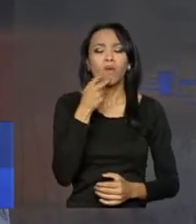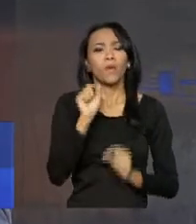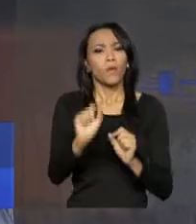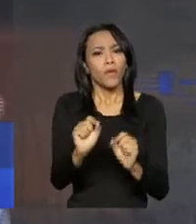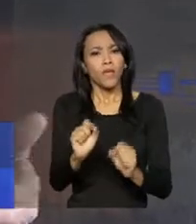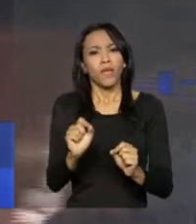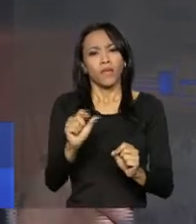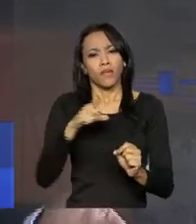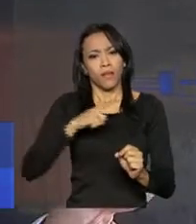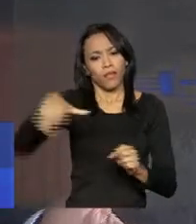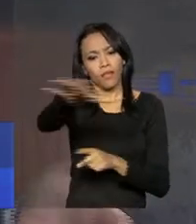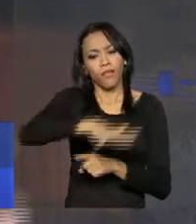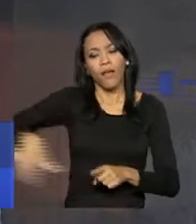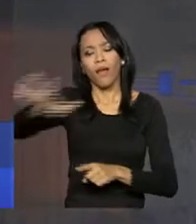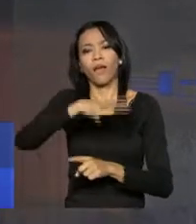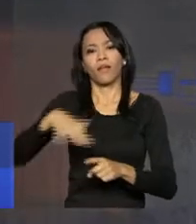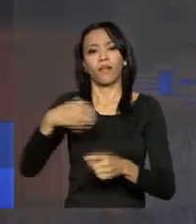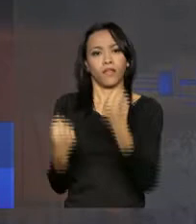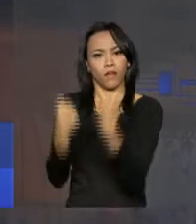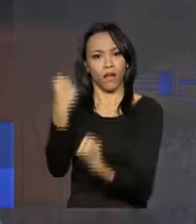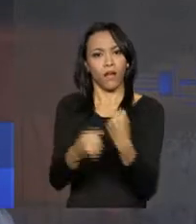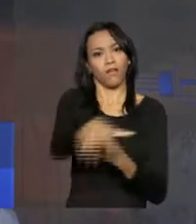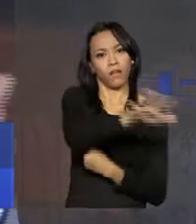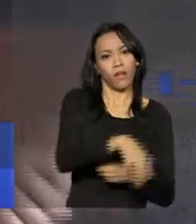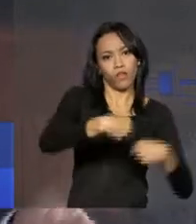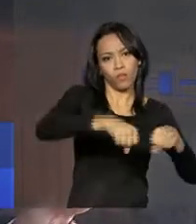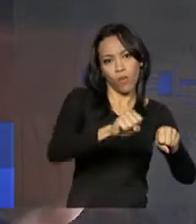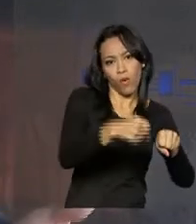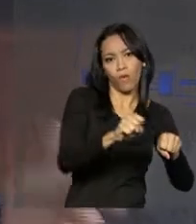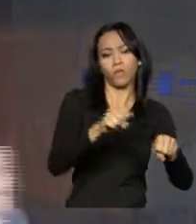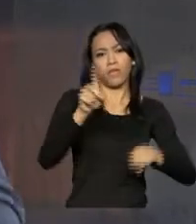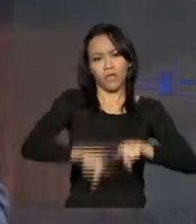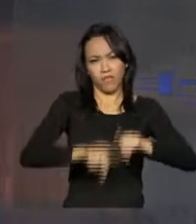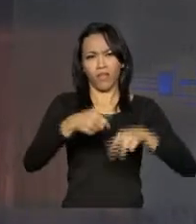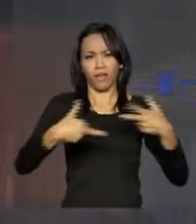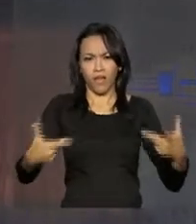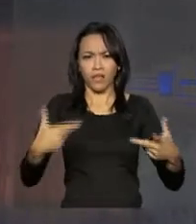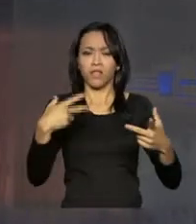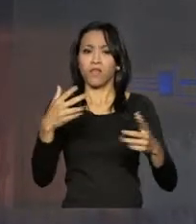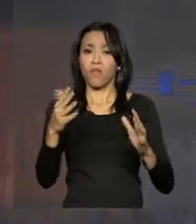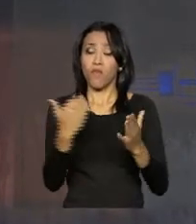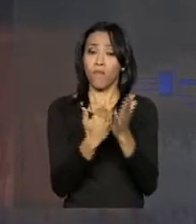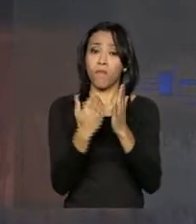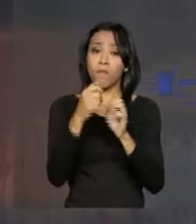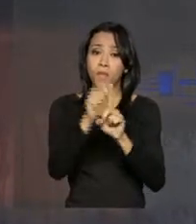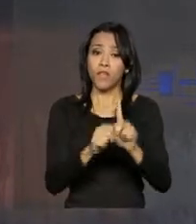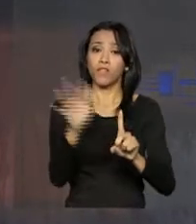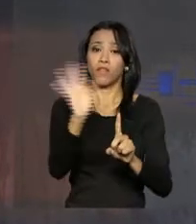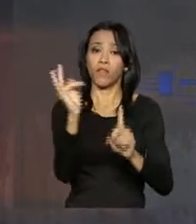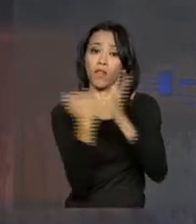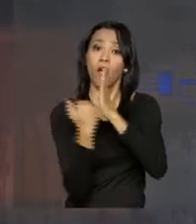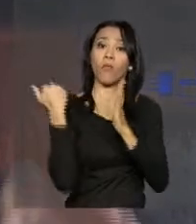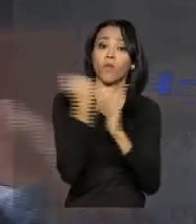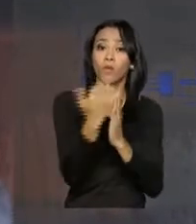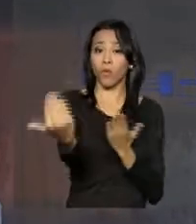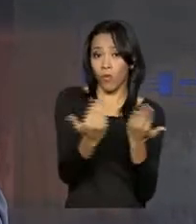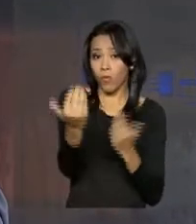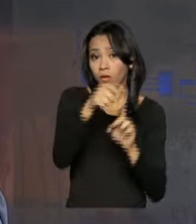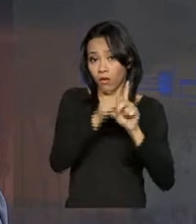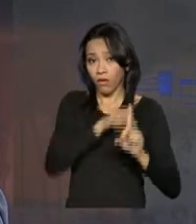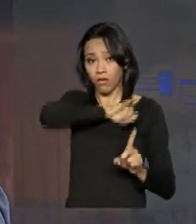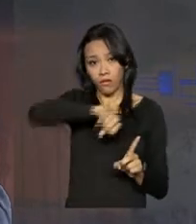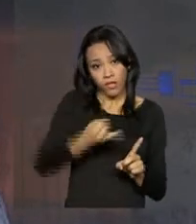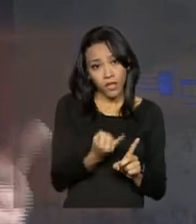inclui o setor de veículos, motos e autopeças, o aumento em fevereiro foi ainda maior na comparação com janeiro deste ano. Neste